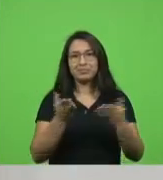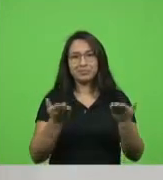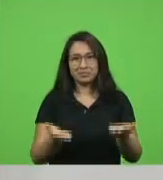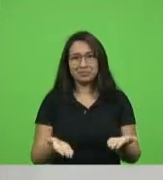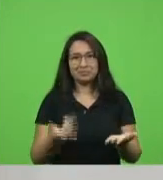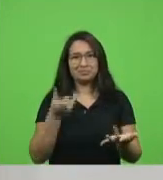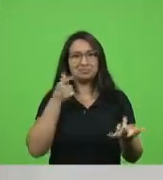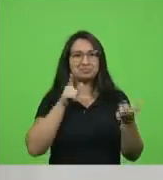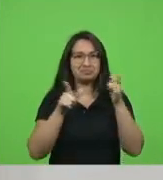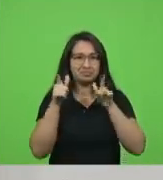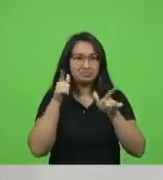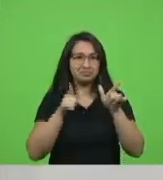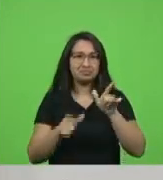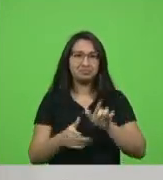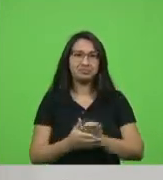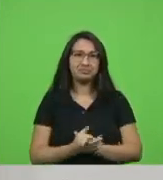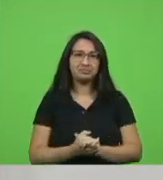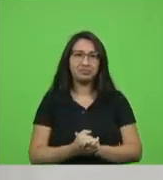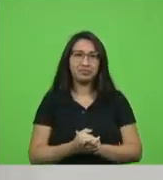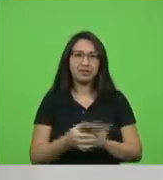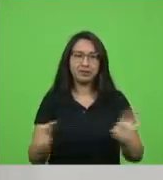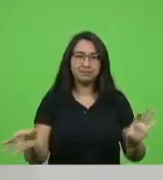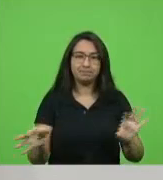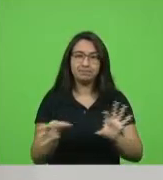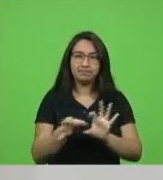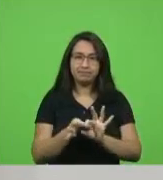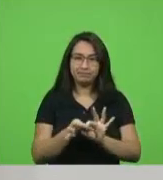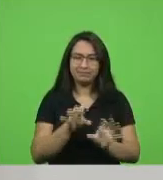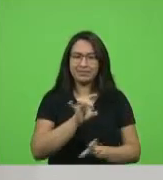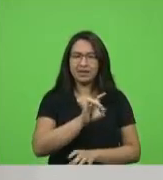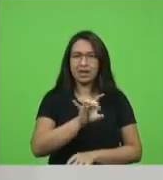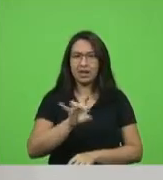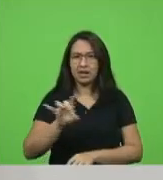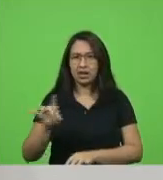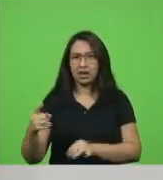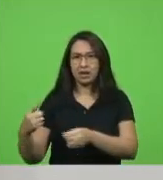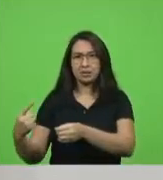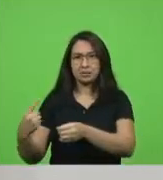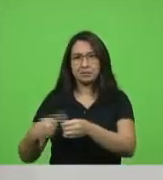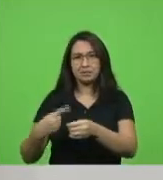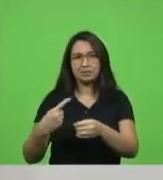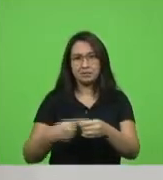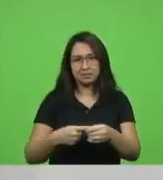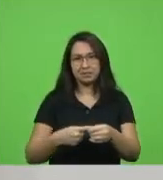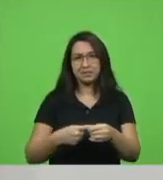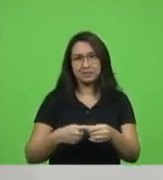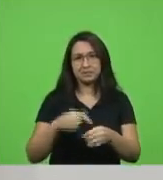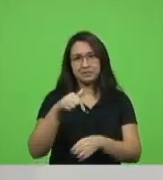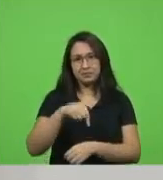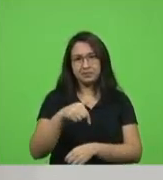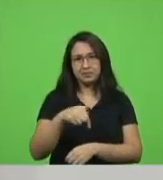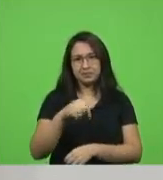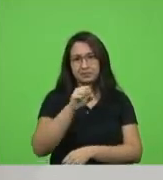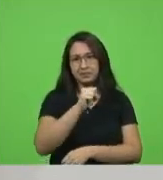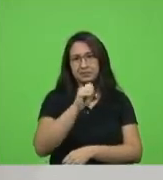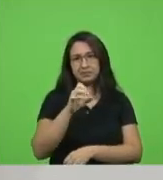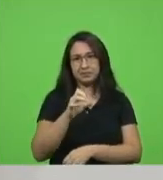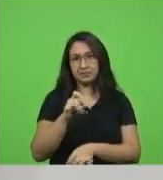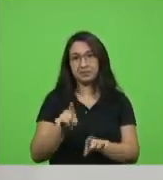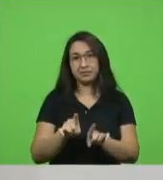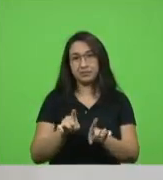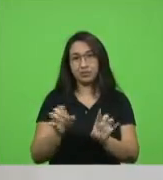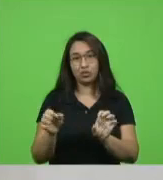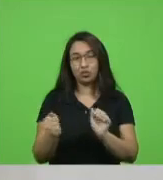em fazer a interlocução entre cada um dos municípios catarinenses e o governo do Estado